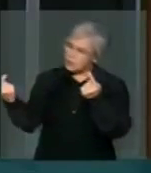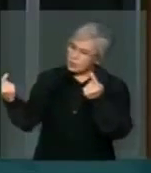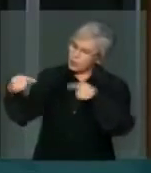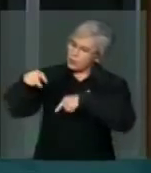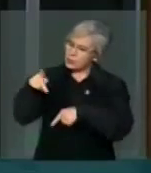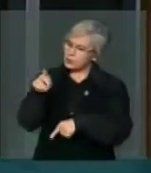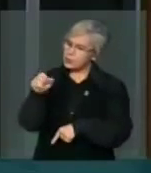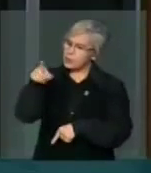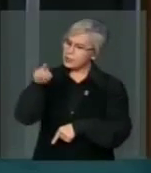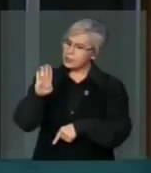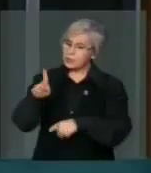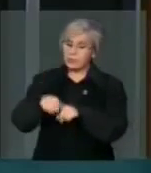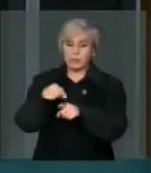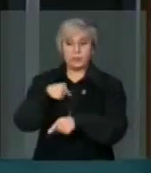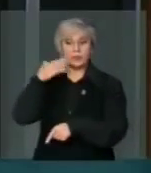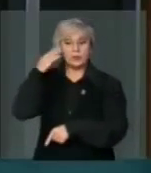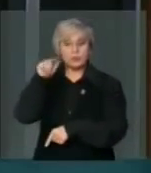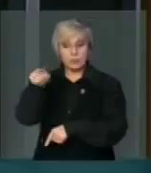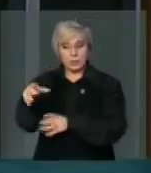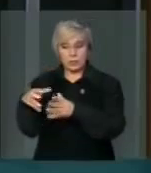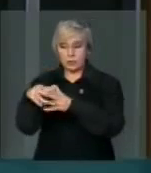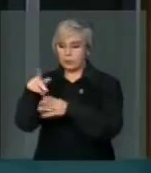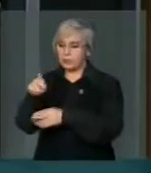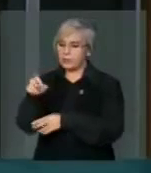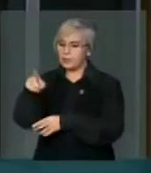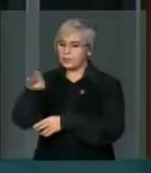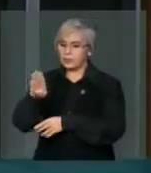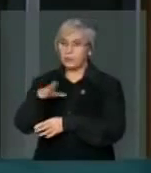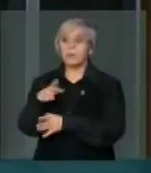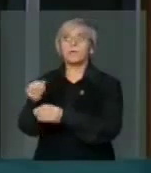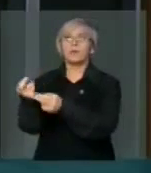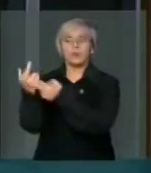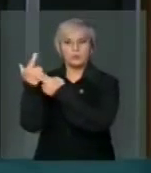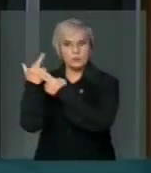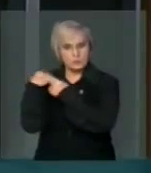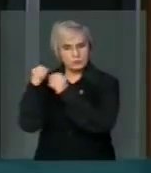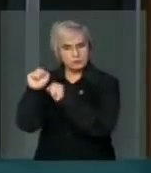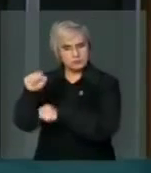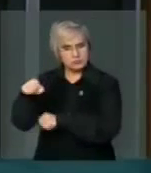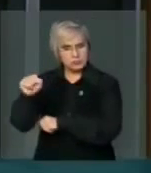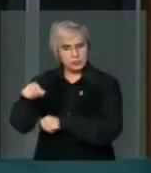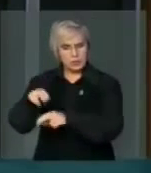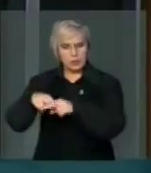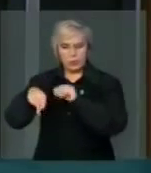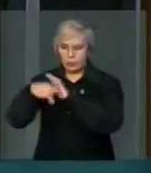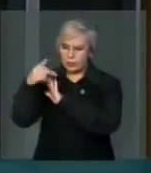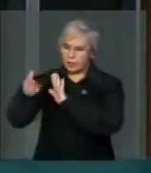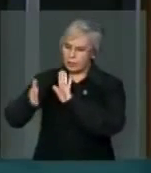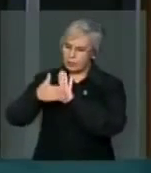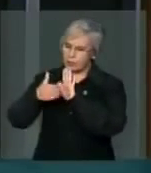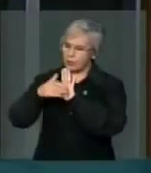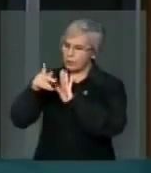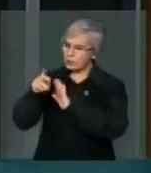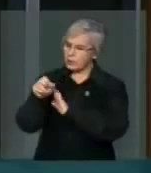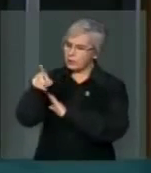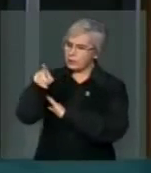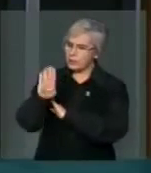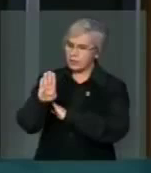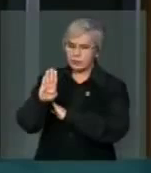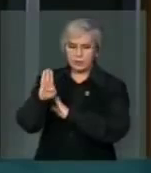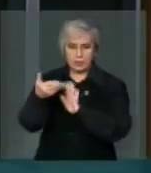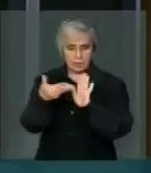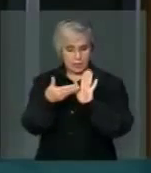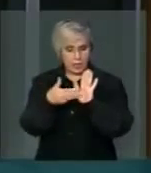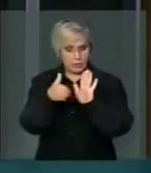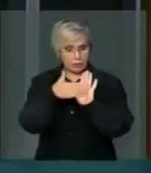mas sei que ele tem imensas responsabilidades. Porque, inclusive, brotou da proposta do PSDB, essa